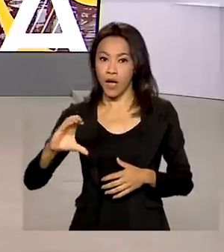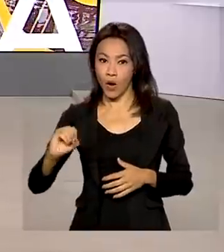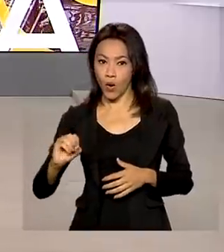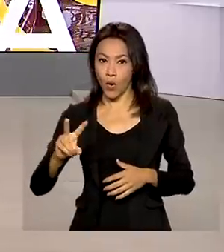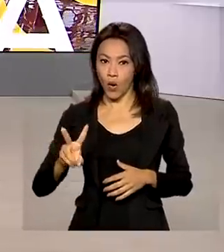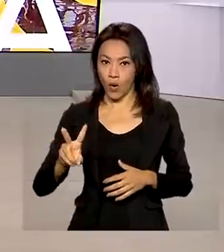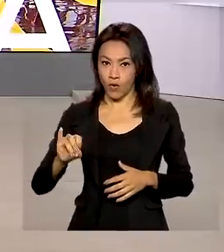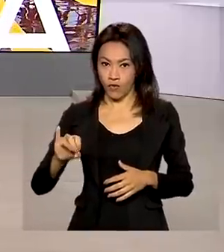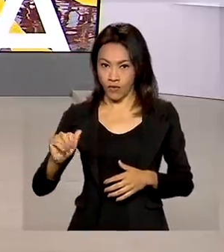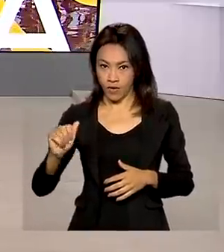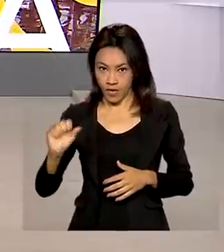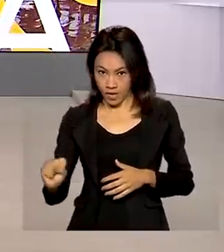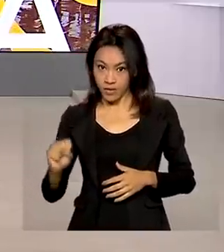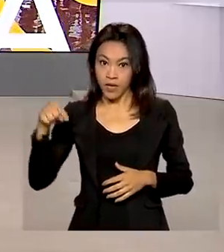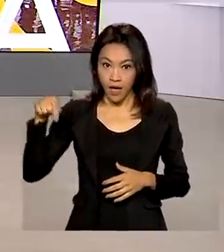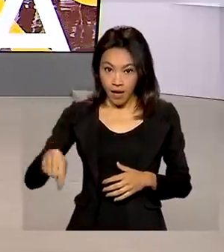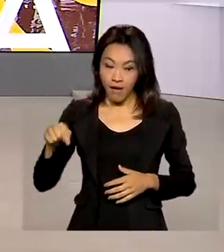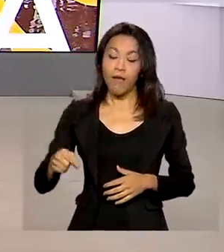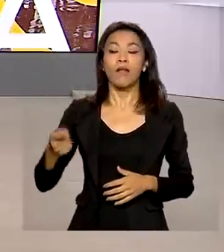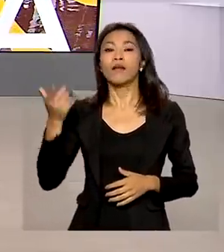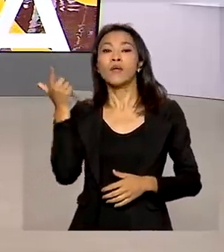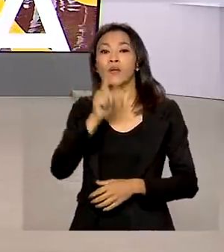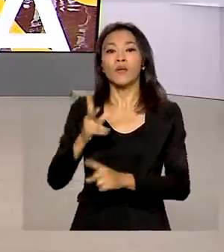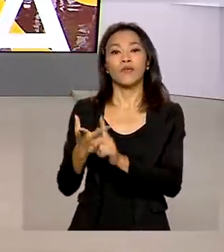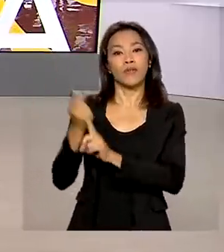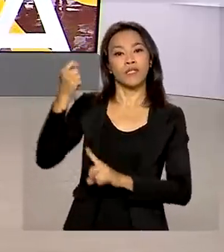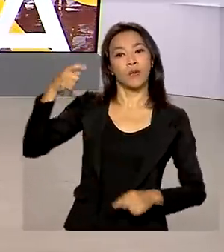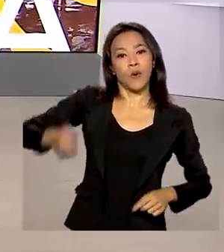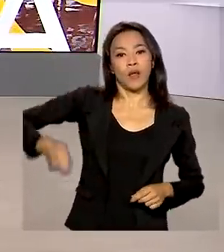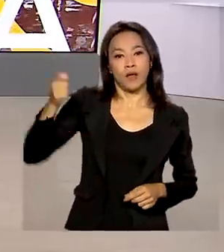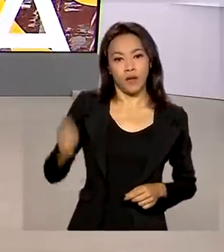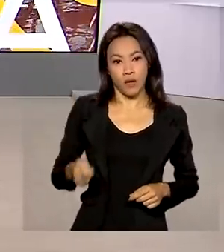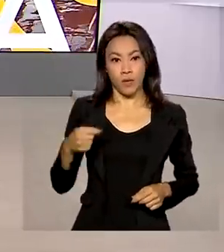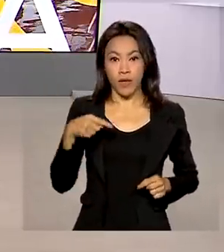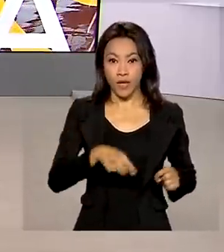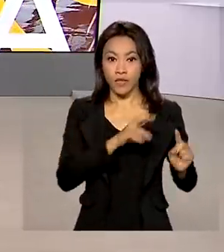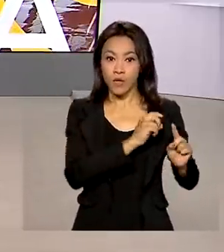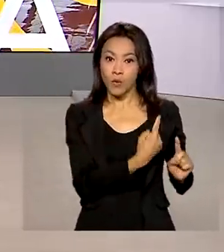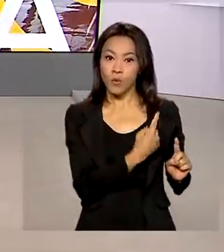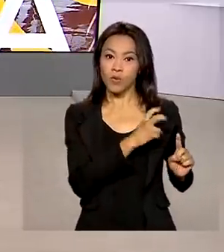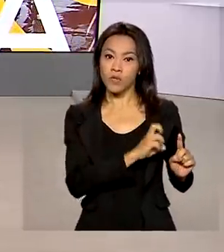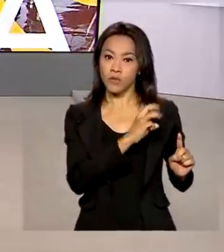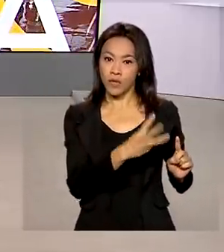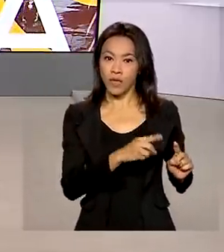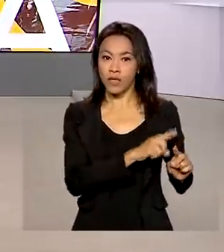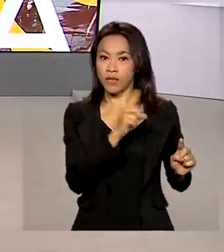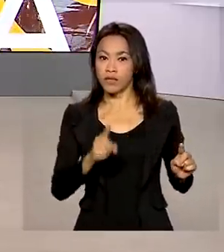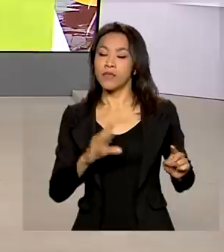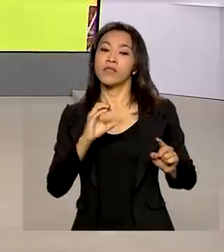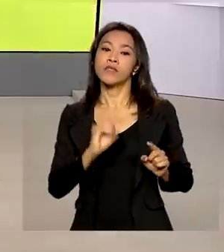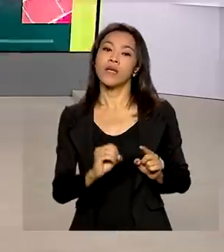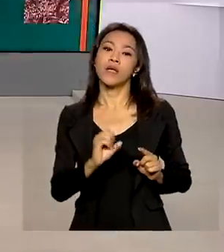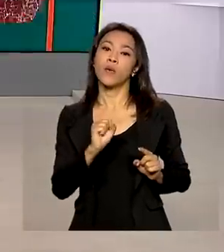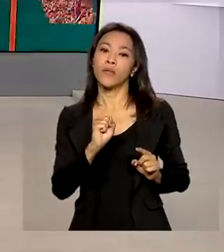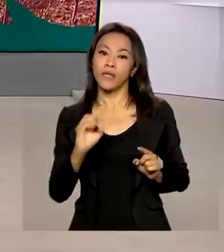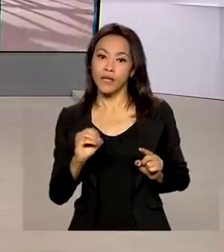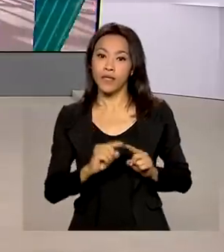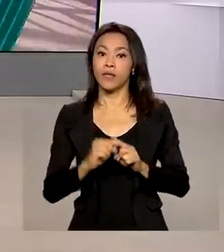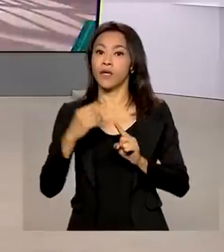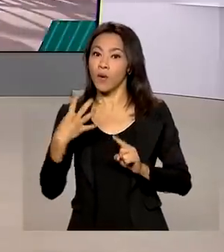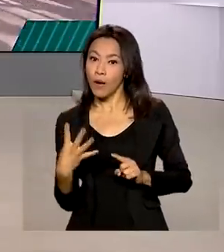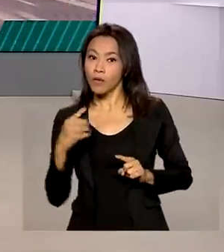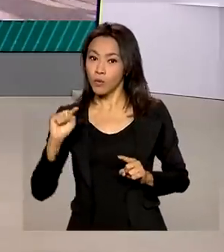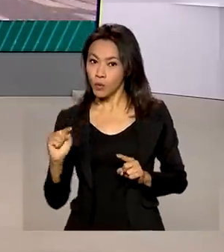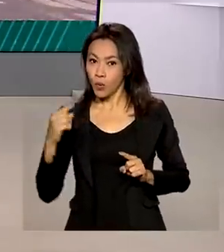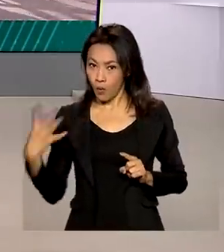venceu o leilão no ano passado. A partir desta sexta-feira, os trechos das BR-153, 080 e 414, que são rota do